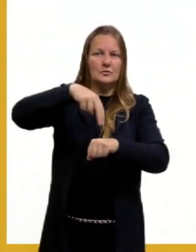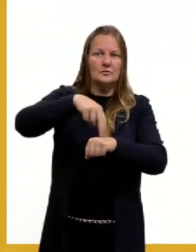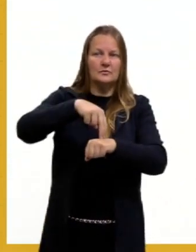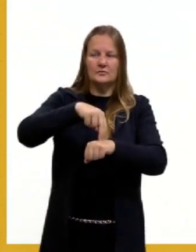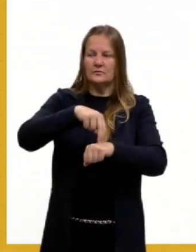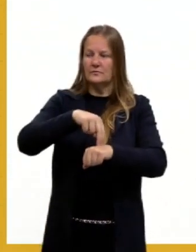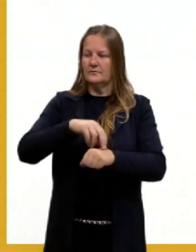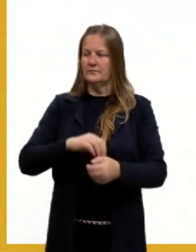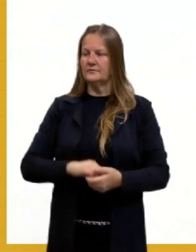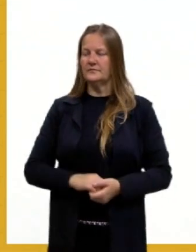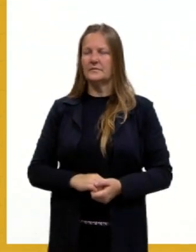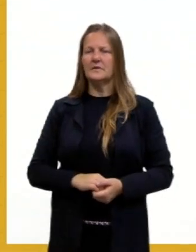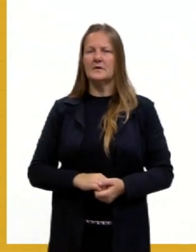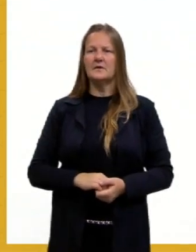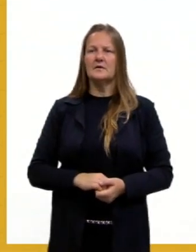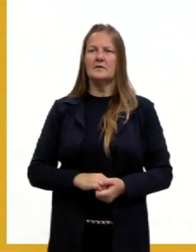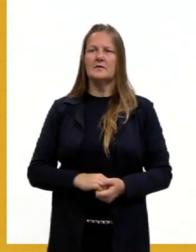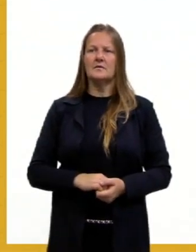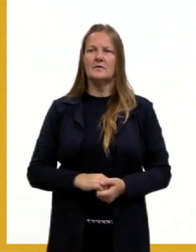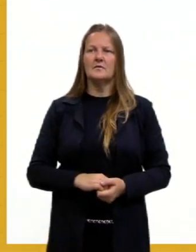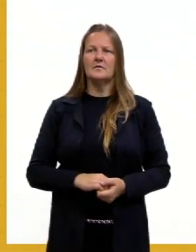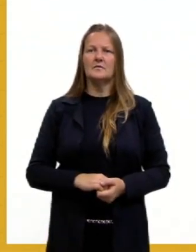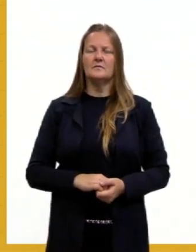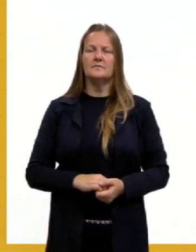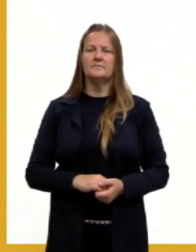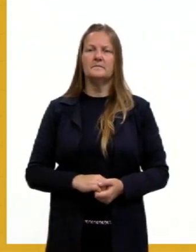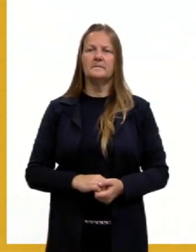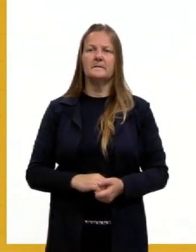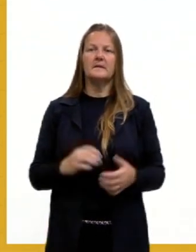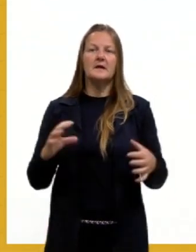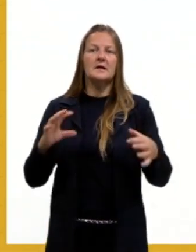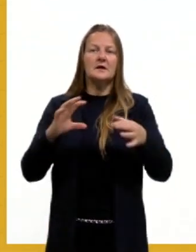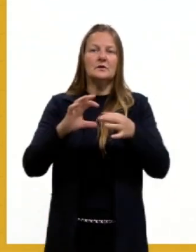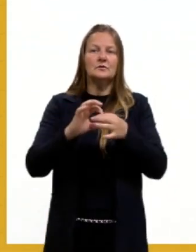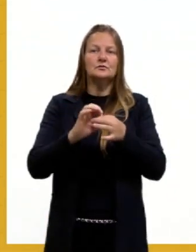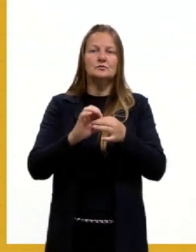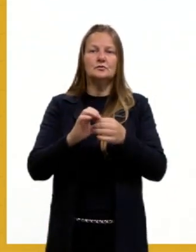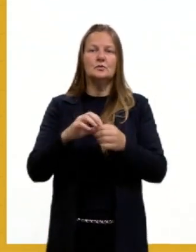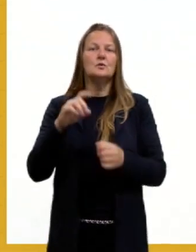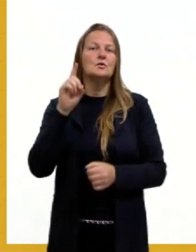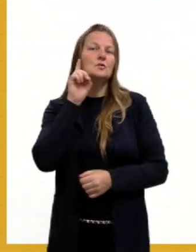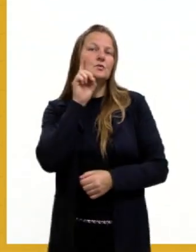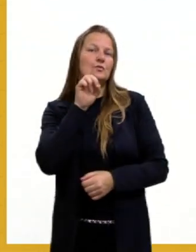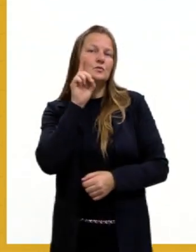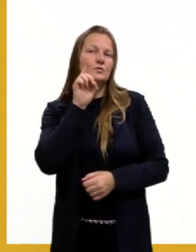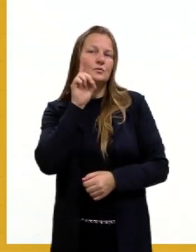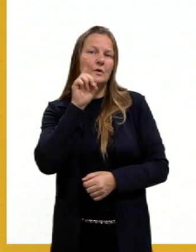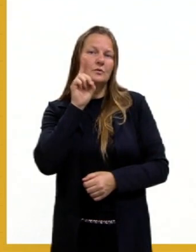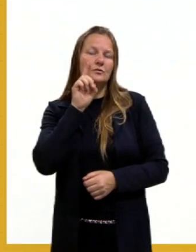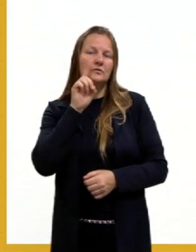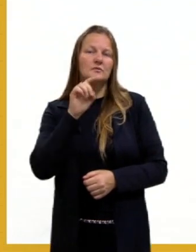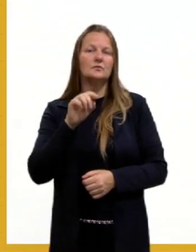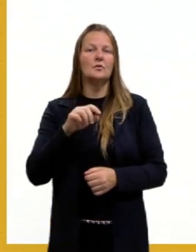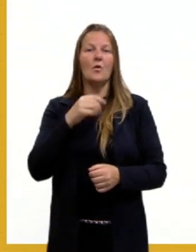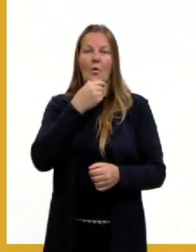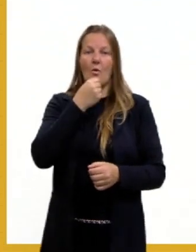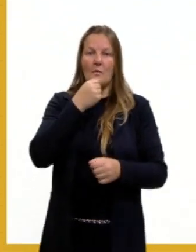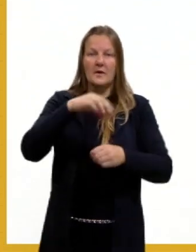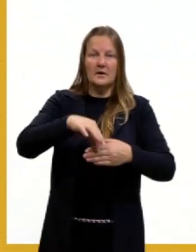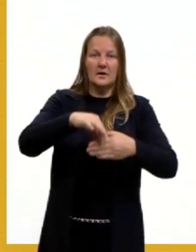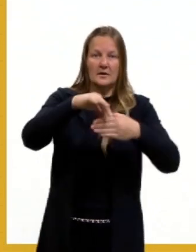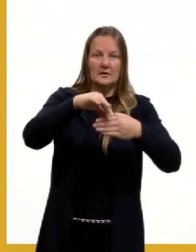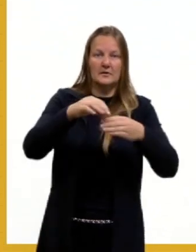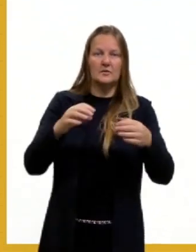nação responsável aí pelo, responsável não, que se ligava também diretamente aos Estados Unidos. Quando entra o ayatolá, ele se volta contra